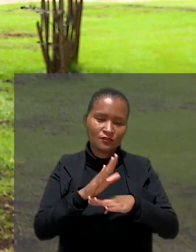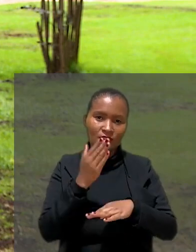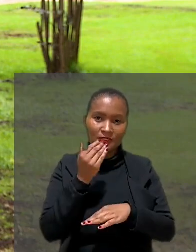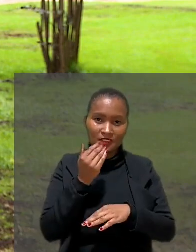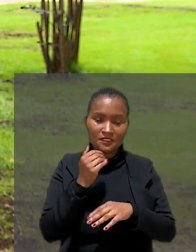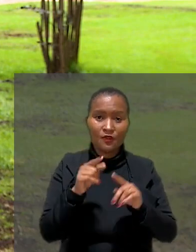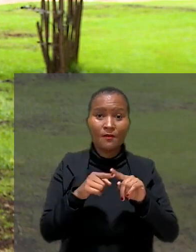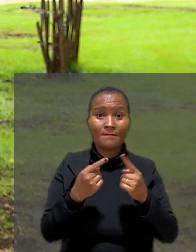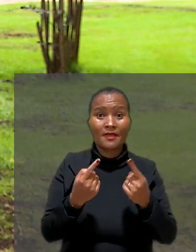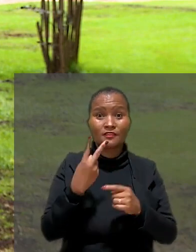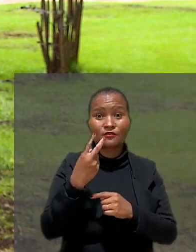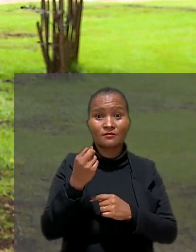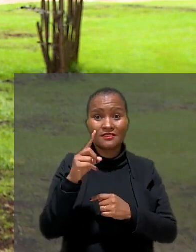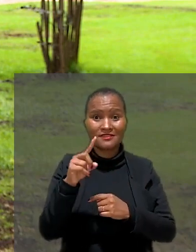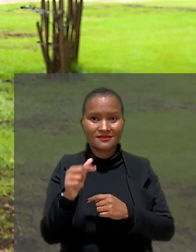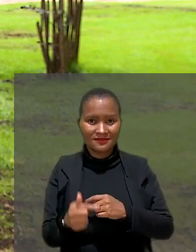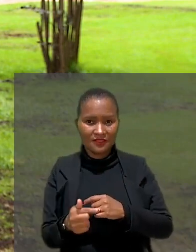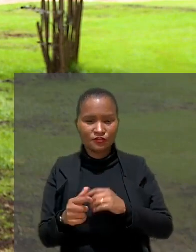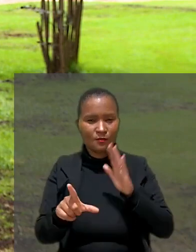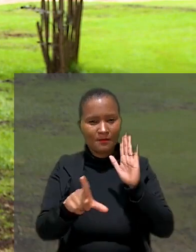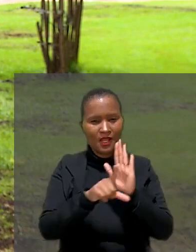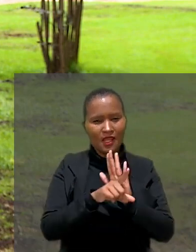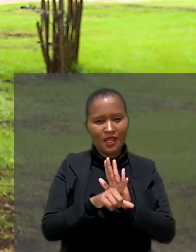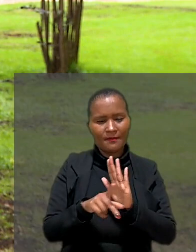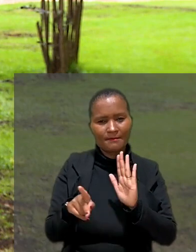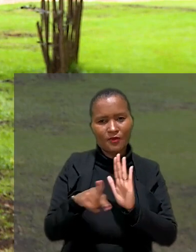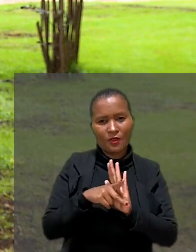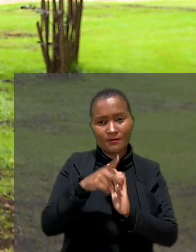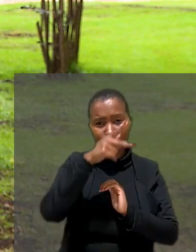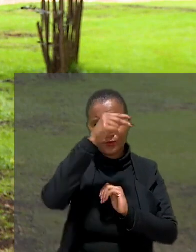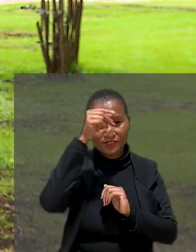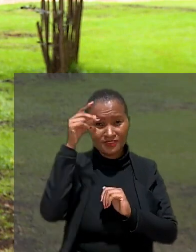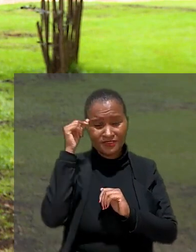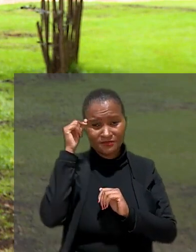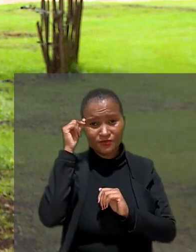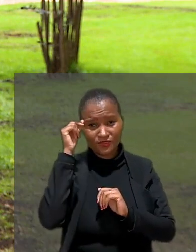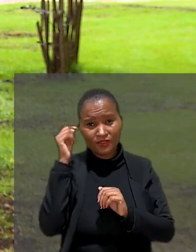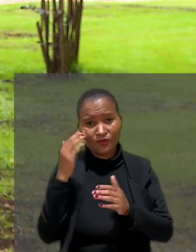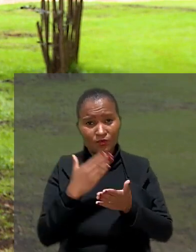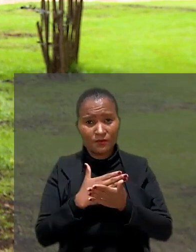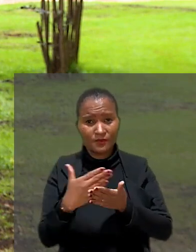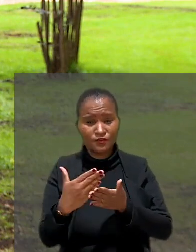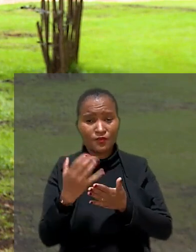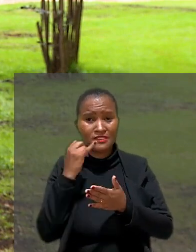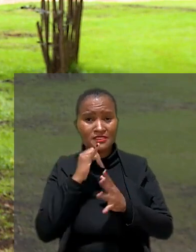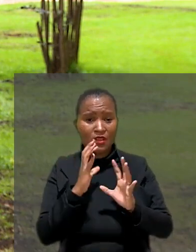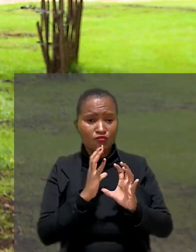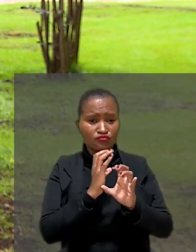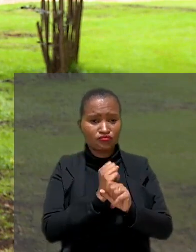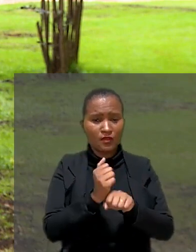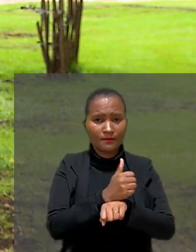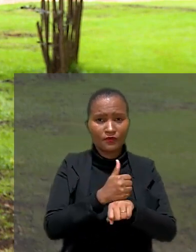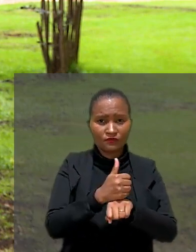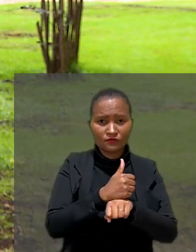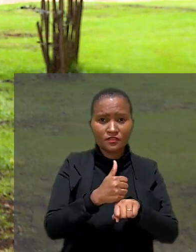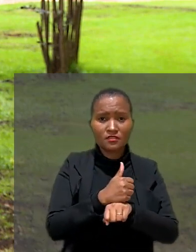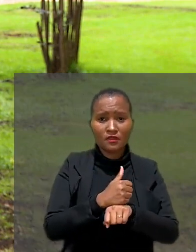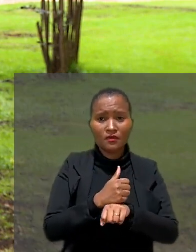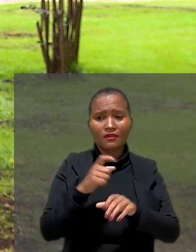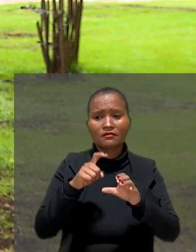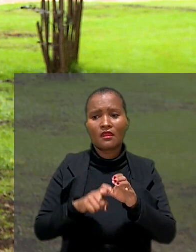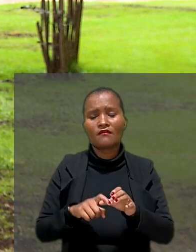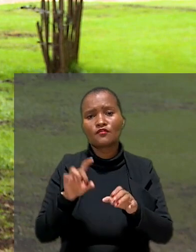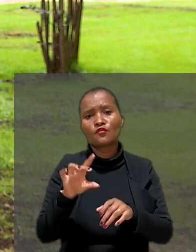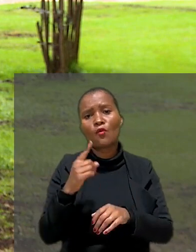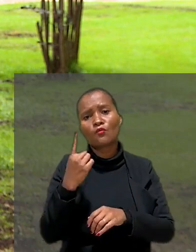alimentação. No entanto, em 2017, uma lei do município passou a estabelecer que, no caso de acumulação de cargos,